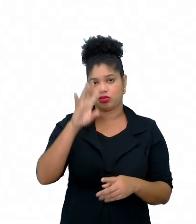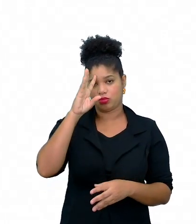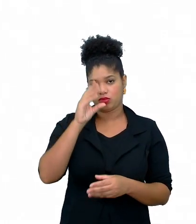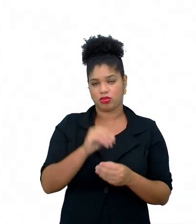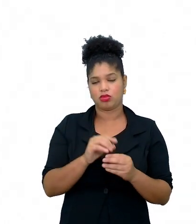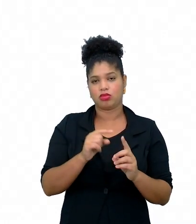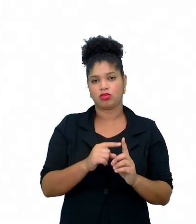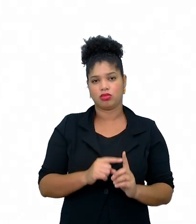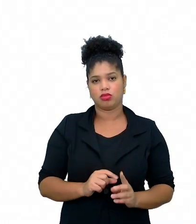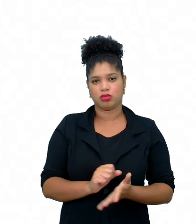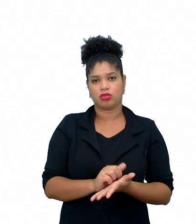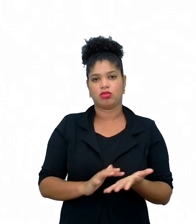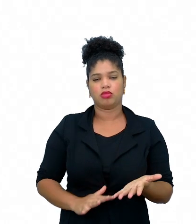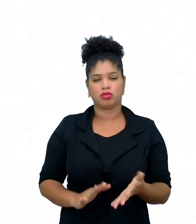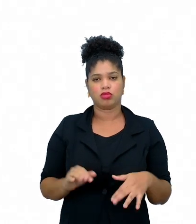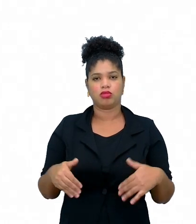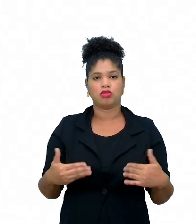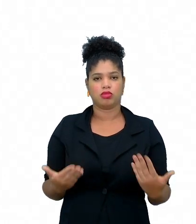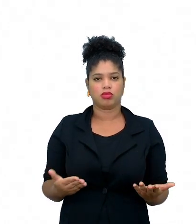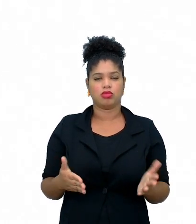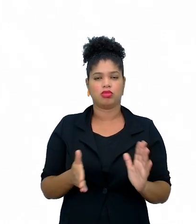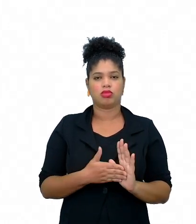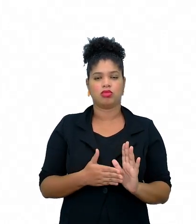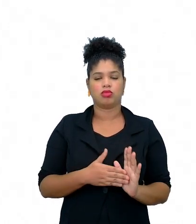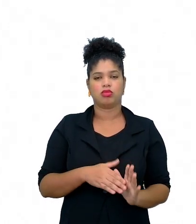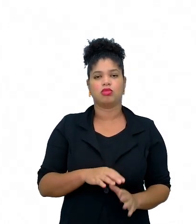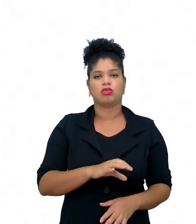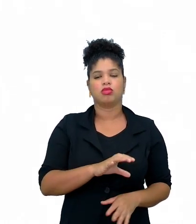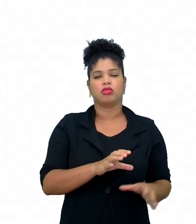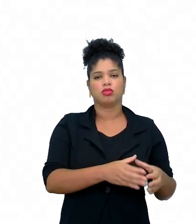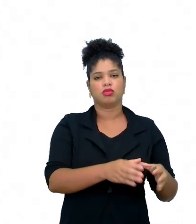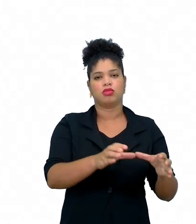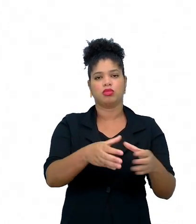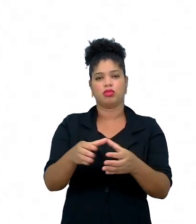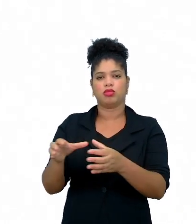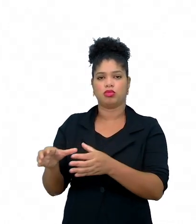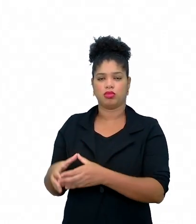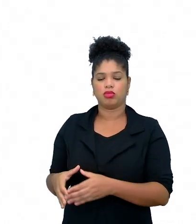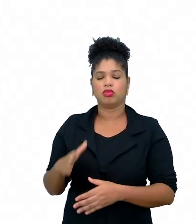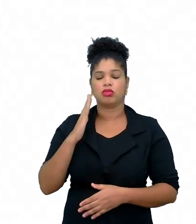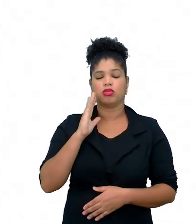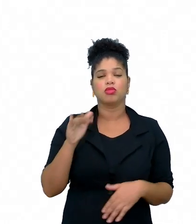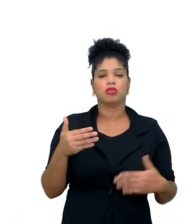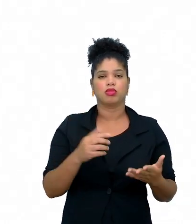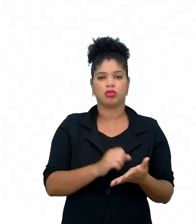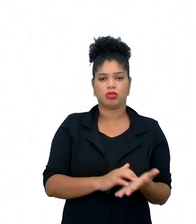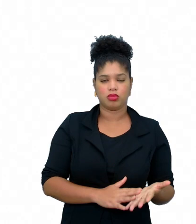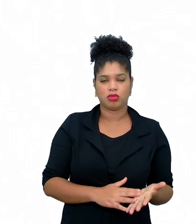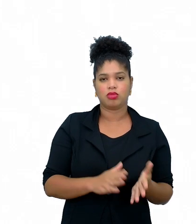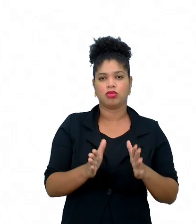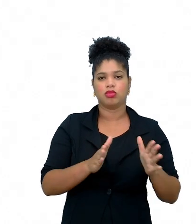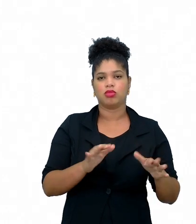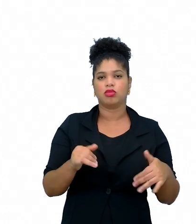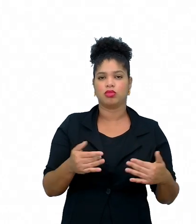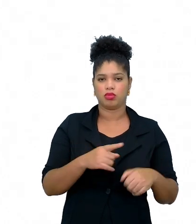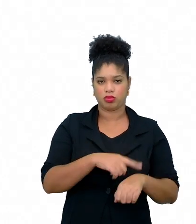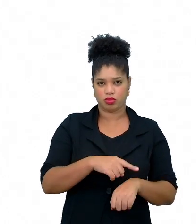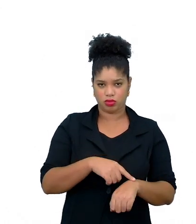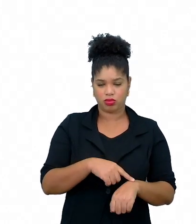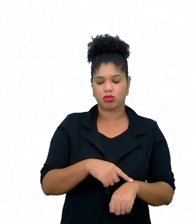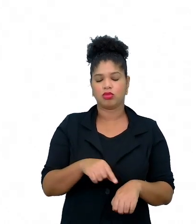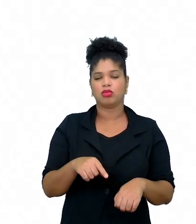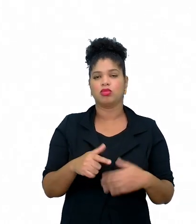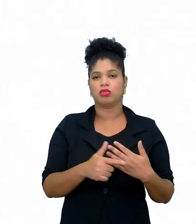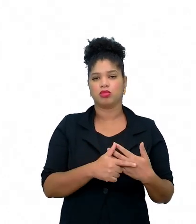tipo de atividade que ele vai propor para cada estação, atividade, duração, qual vai ser o papel do estudante, o papel do